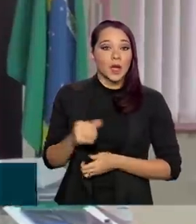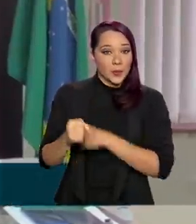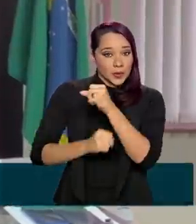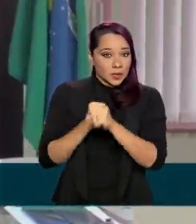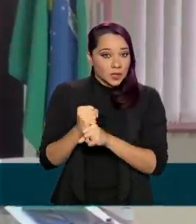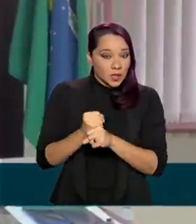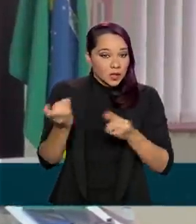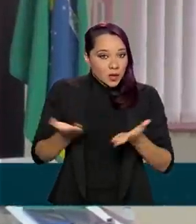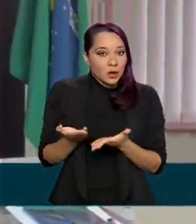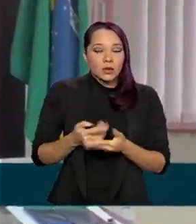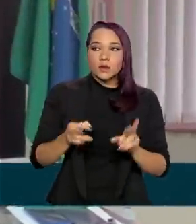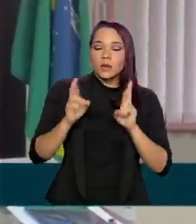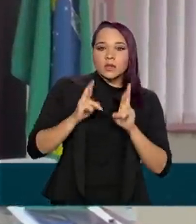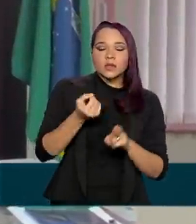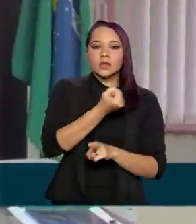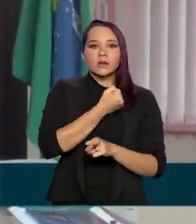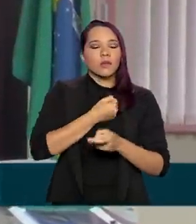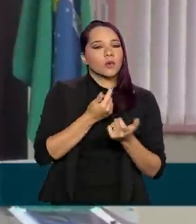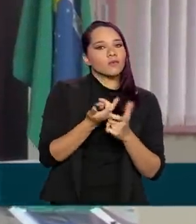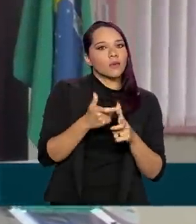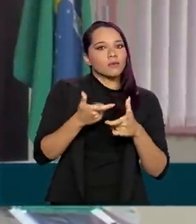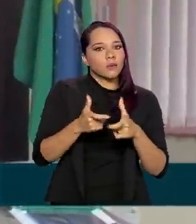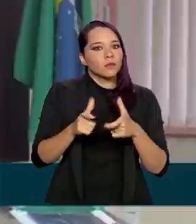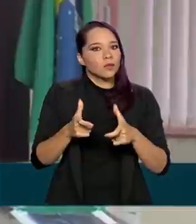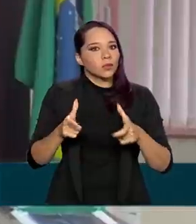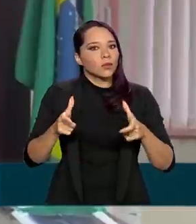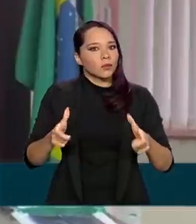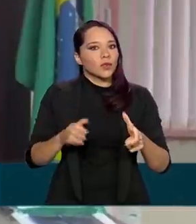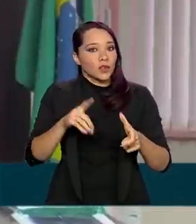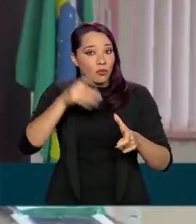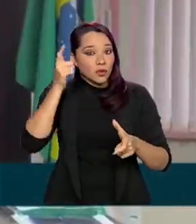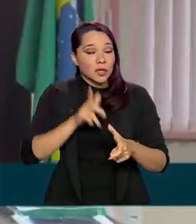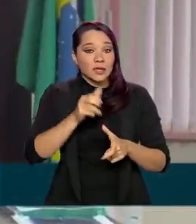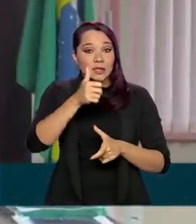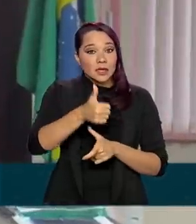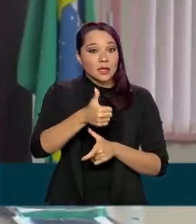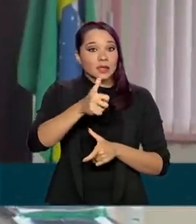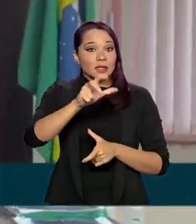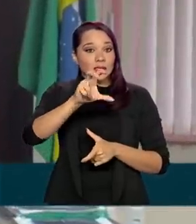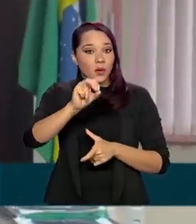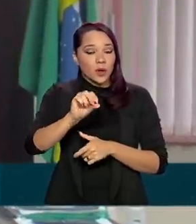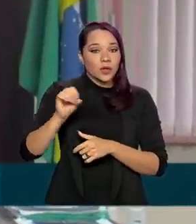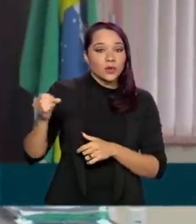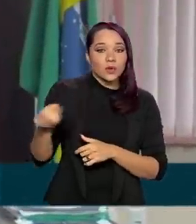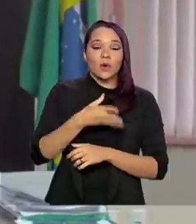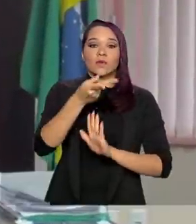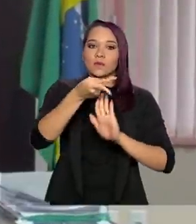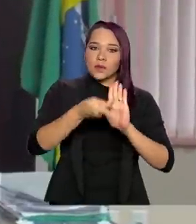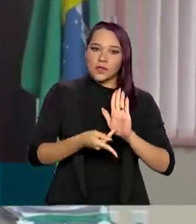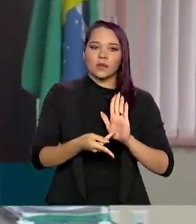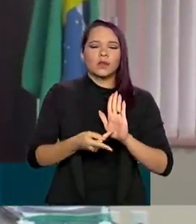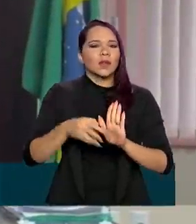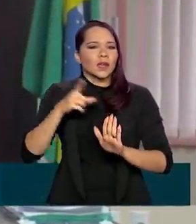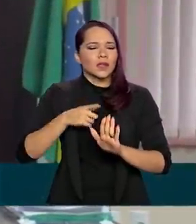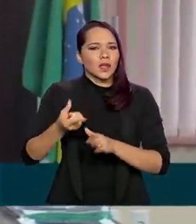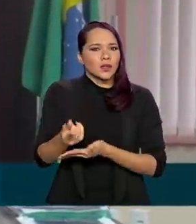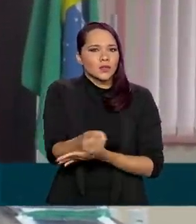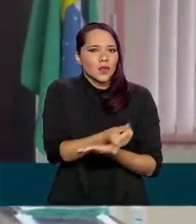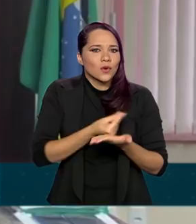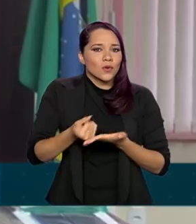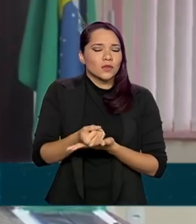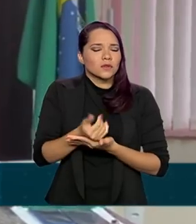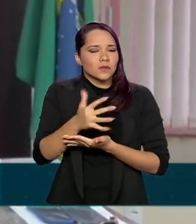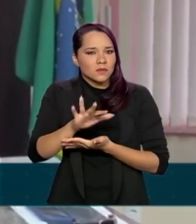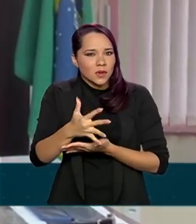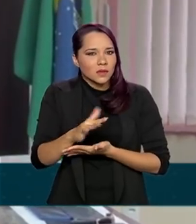esperamos aumentar esses números. Devemos chegar a 150 novos projetos e gerar recursos de